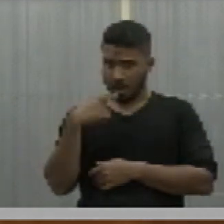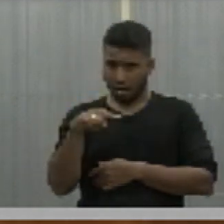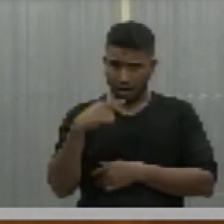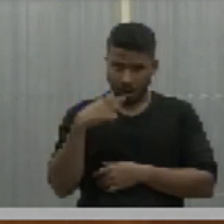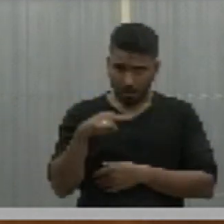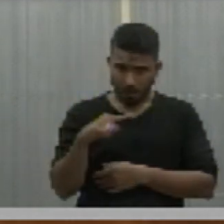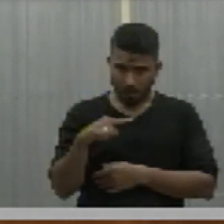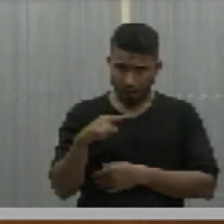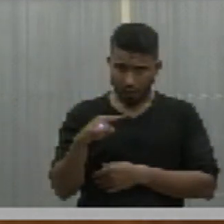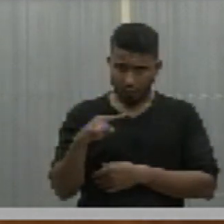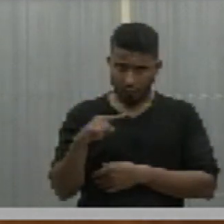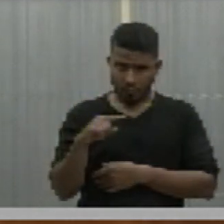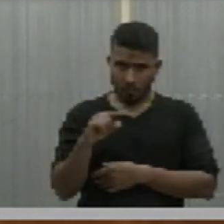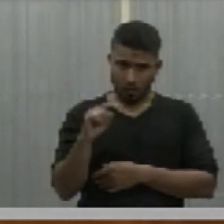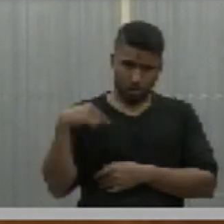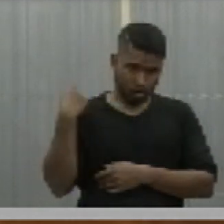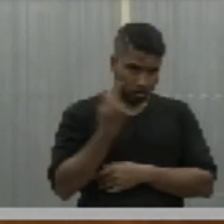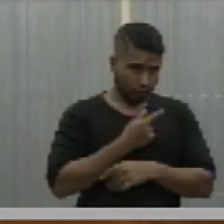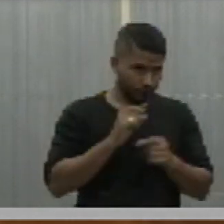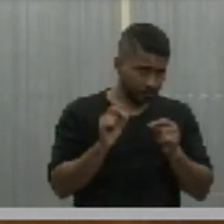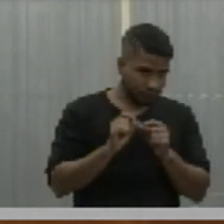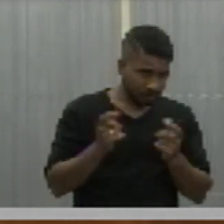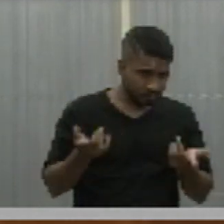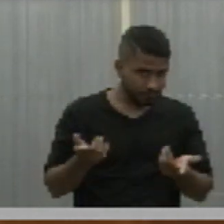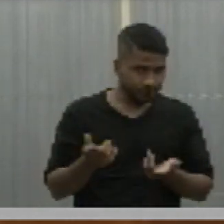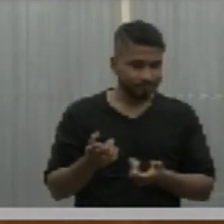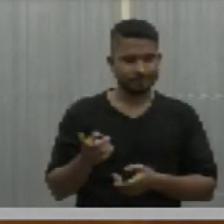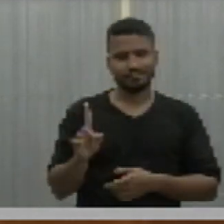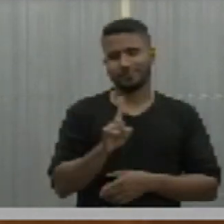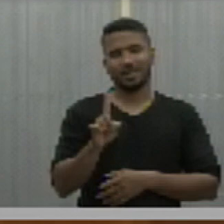a atitude da Assembleia Legislativa.